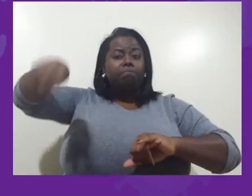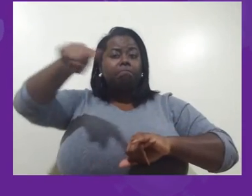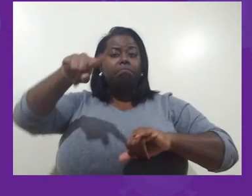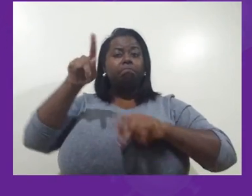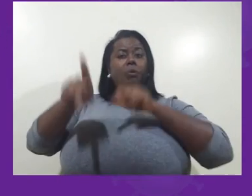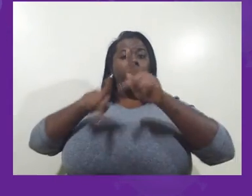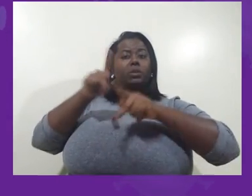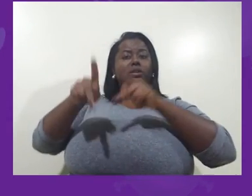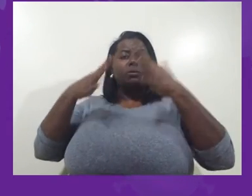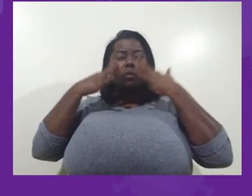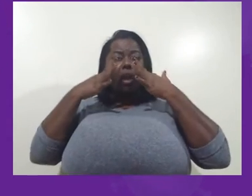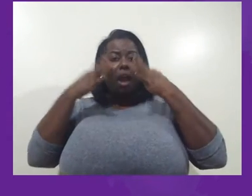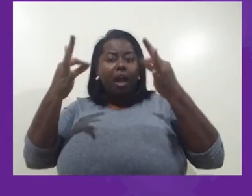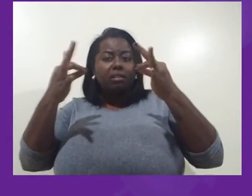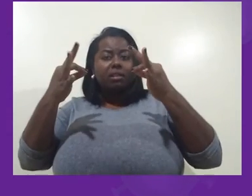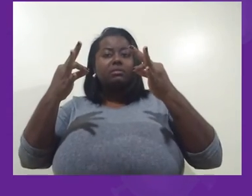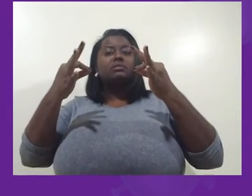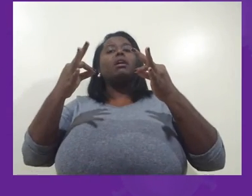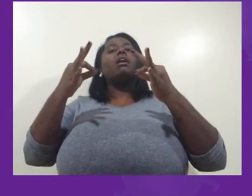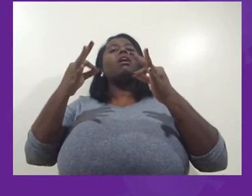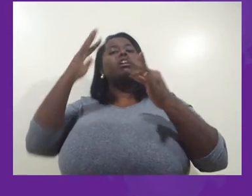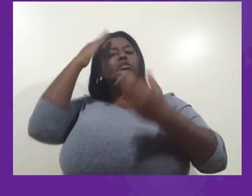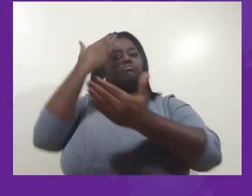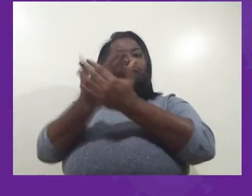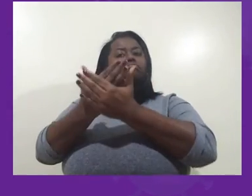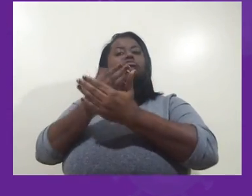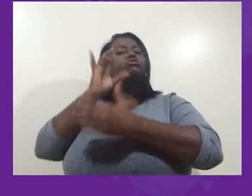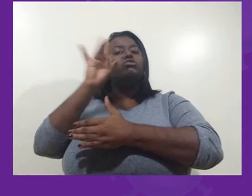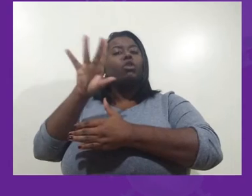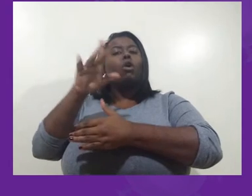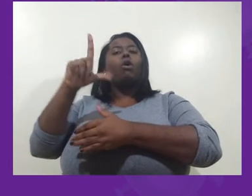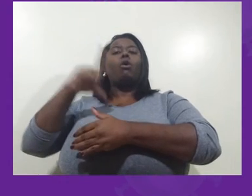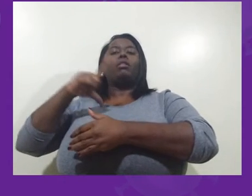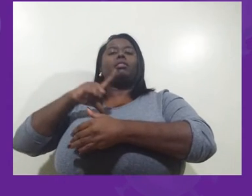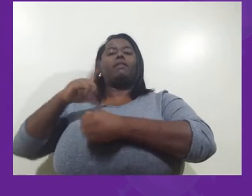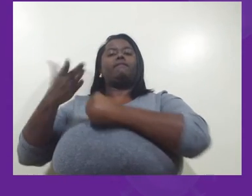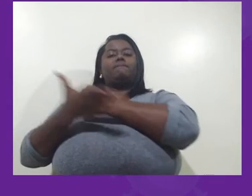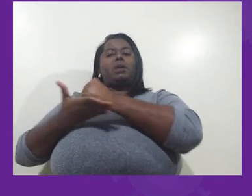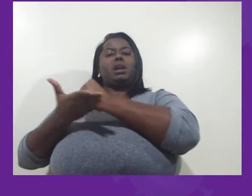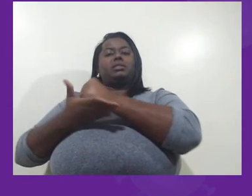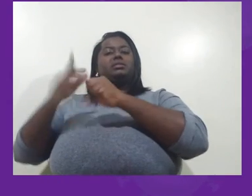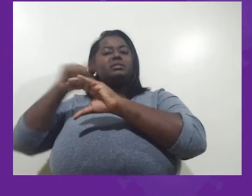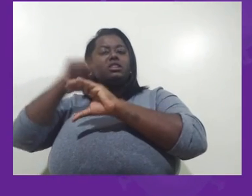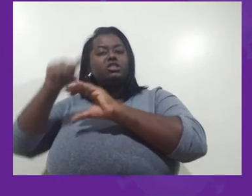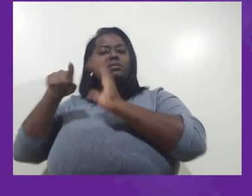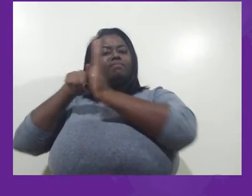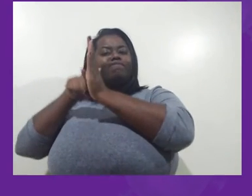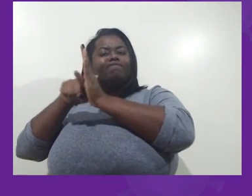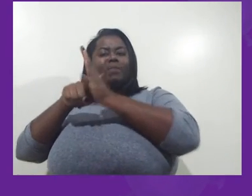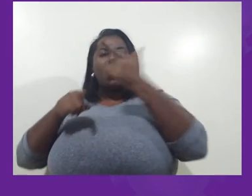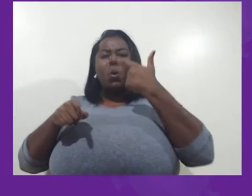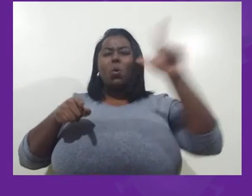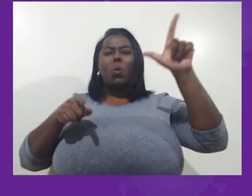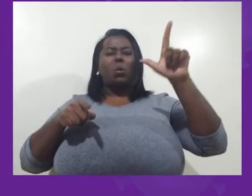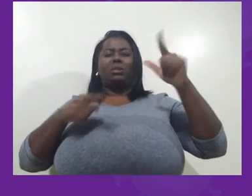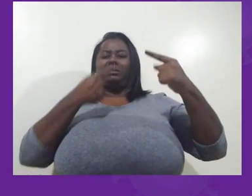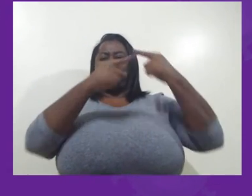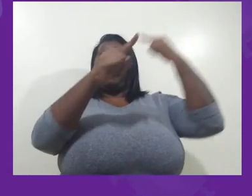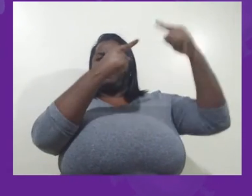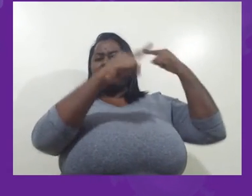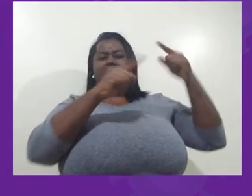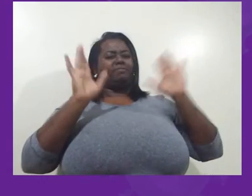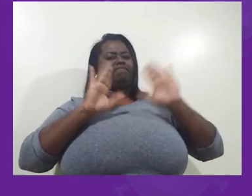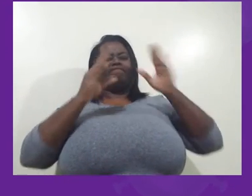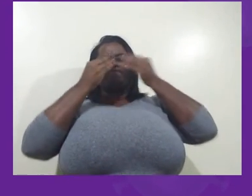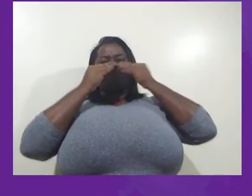para coisas que têm realmente fundamento científico e tentem desprezar outras que vêm apenas como um discurso sem nenhum fundamento científico.